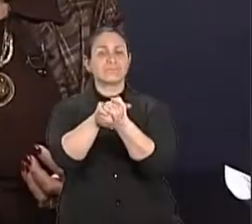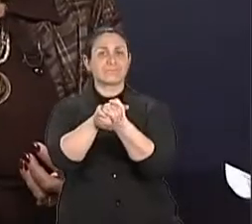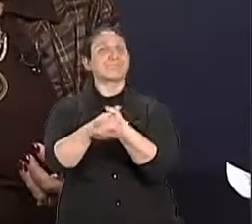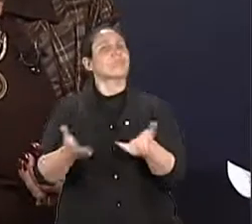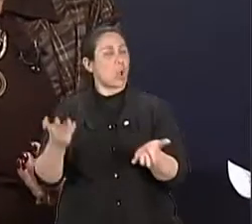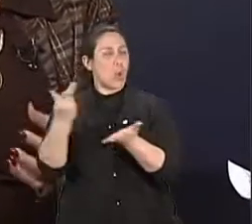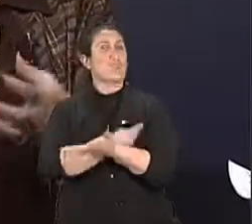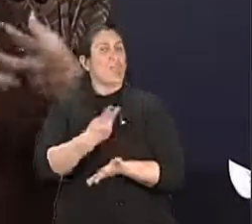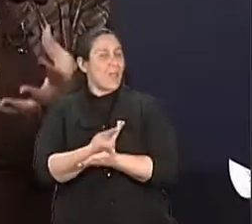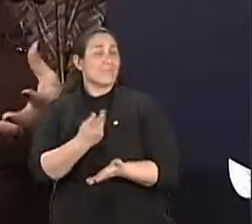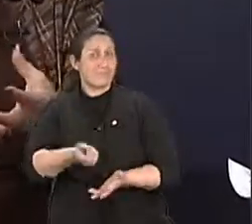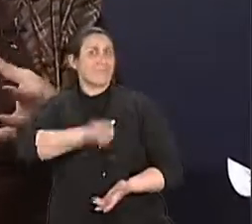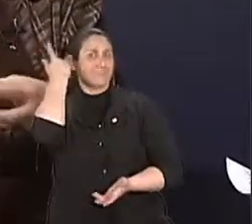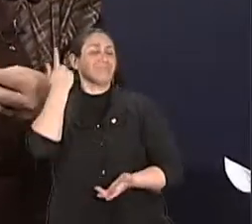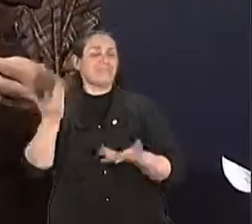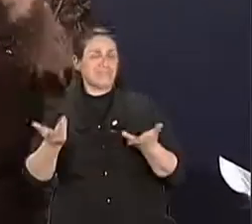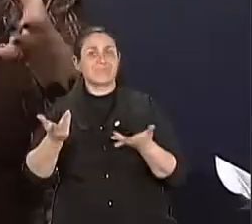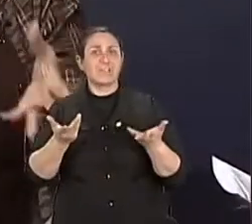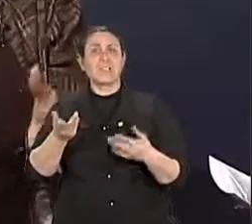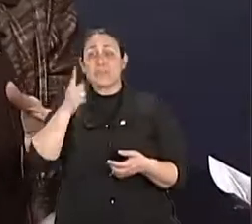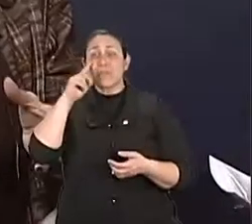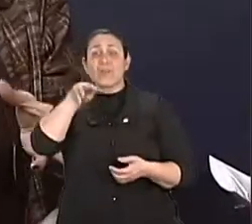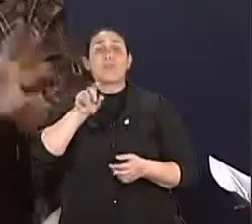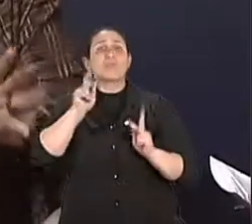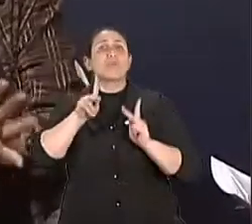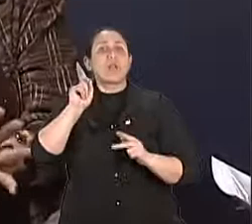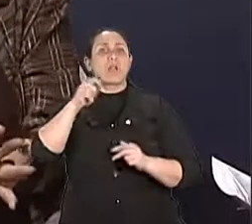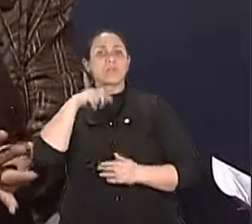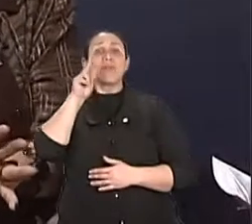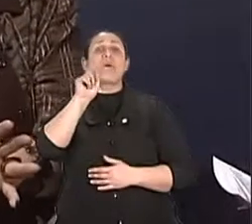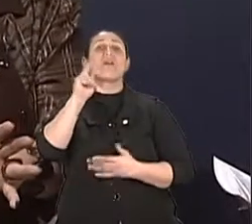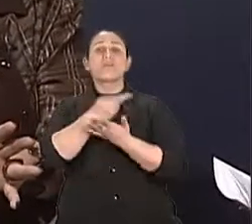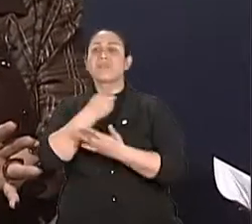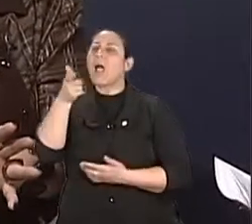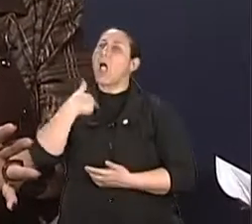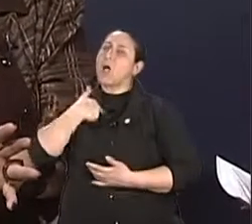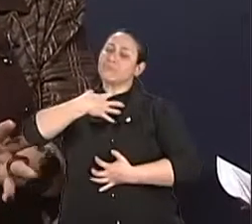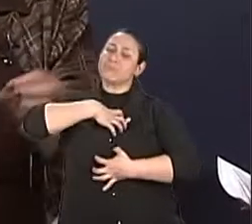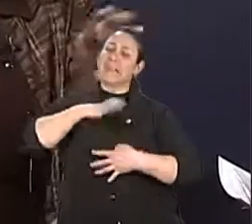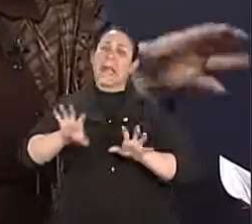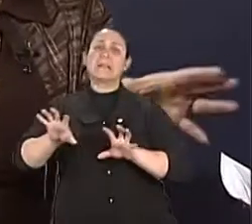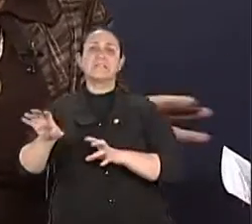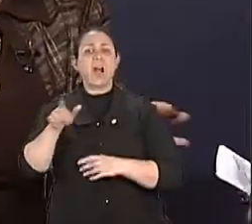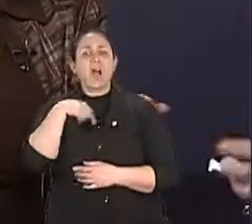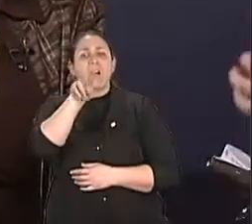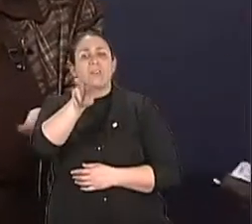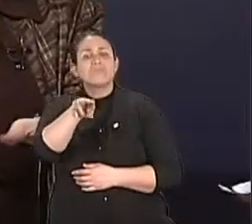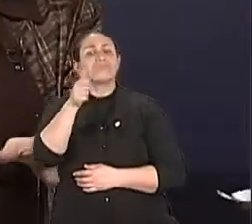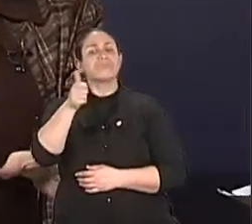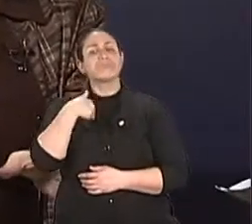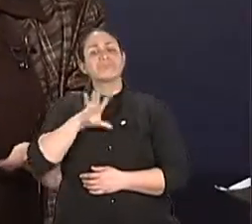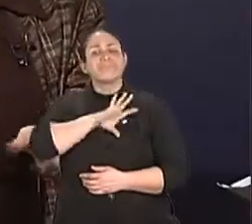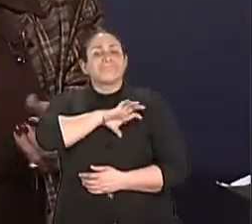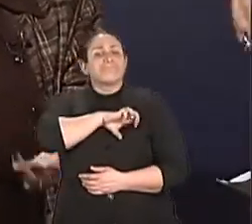pessoa aquilo que tu viu na primeira vez. Isso existe. Quando tu te apaixonas... Que dica